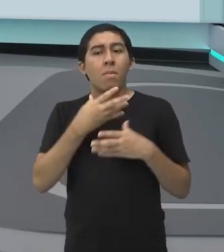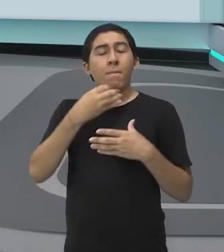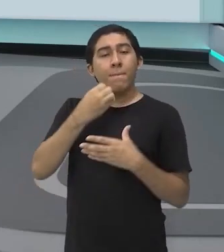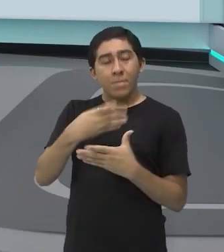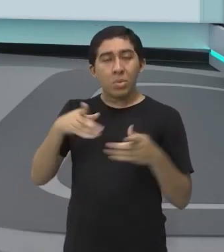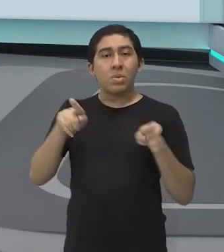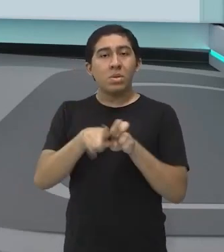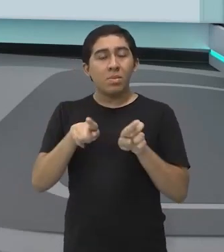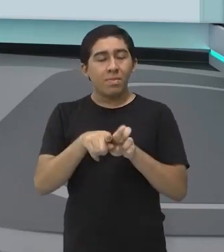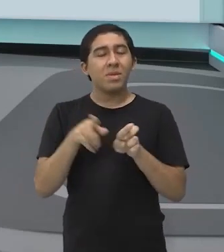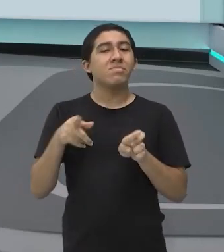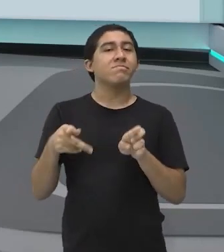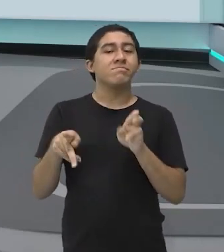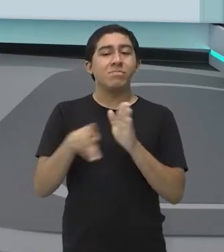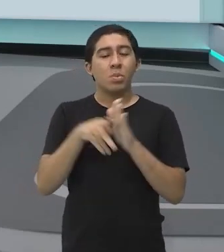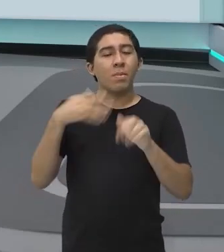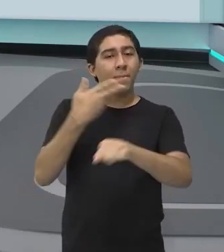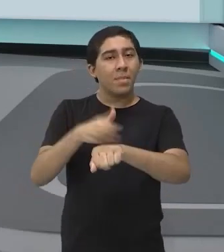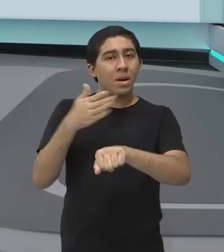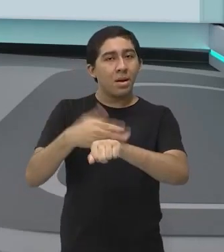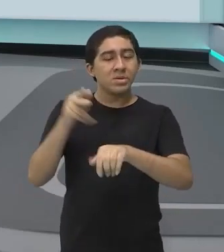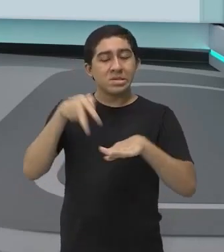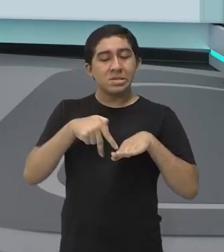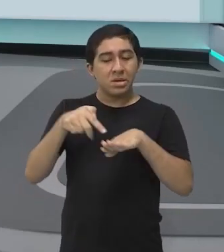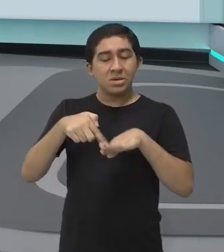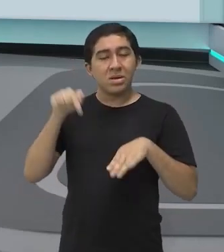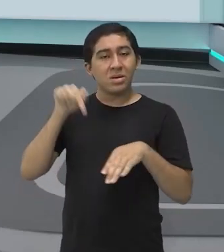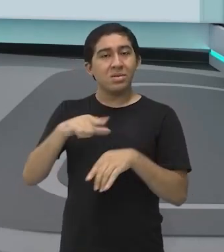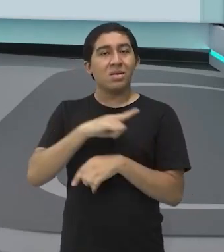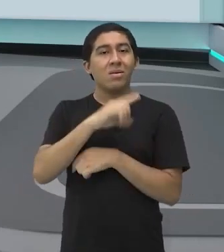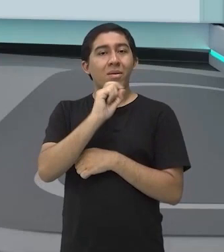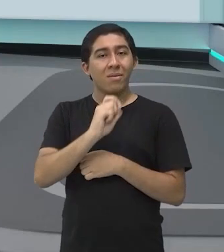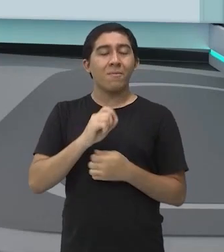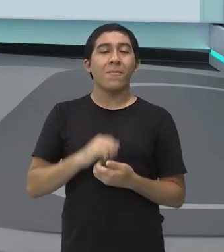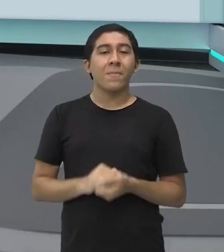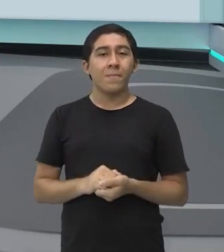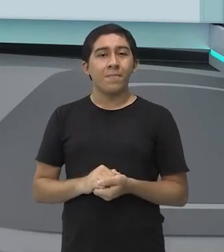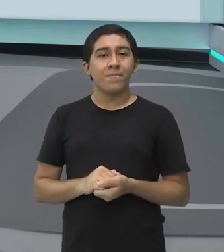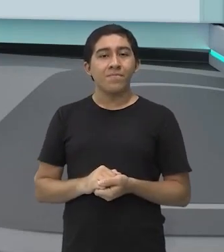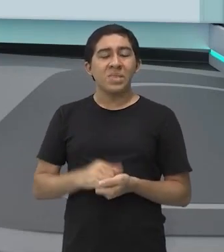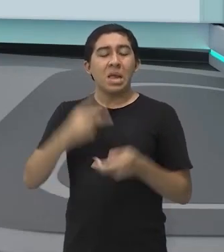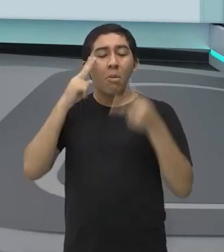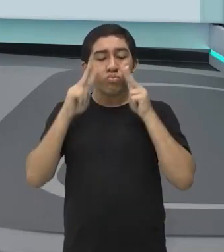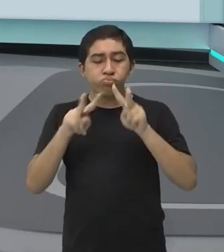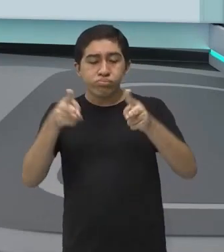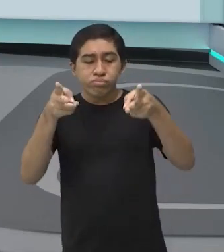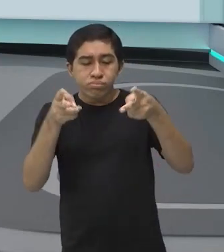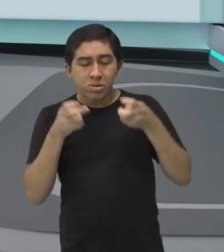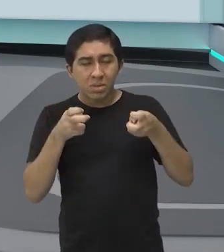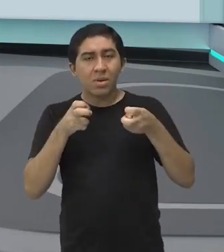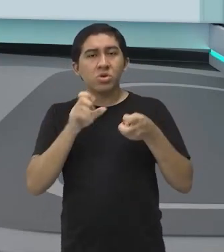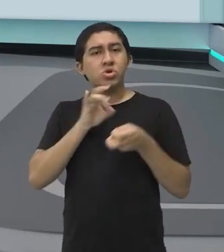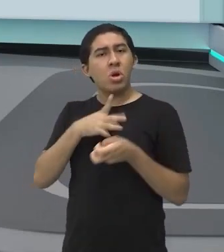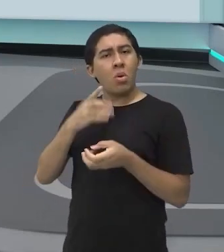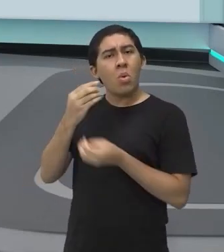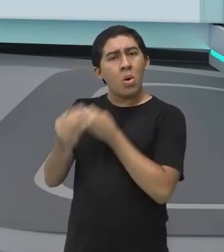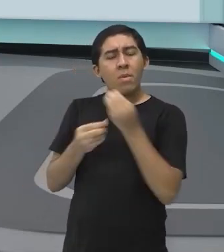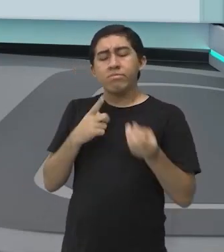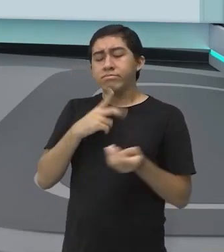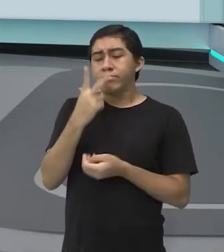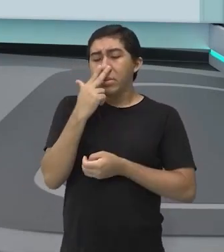parte dos skatistas, tá bom? Eles passaram a enxergar não só como aquele andar